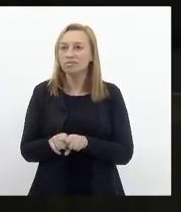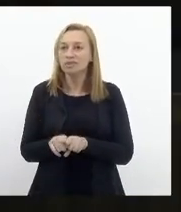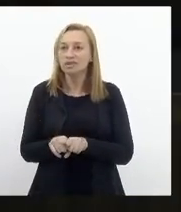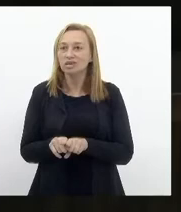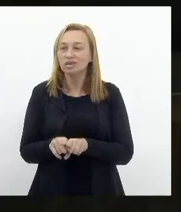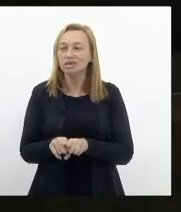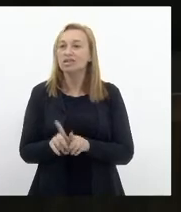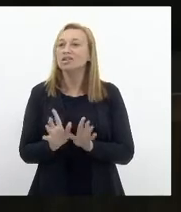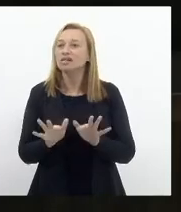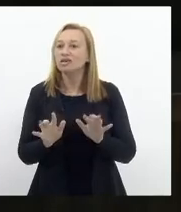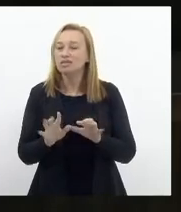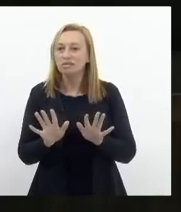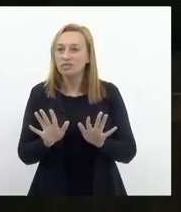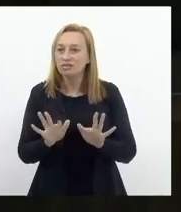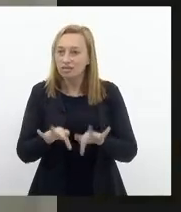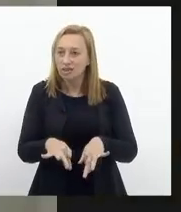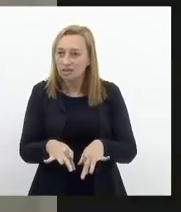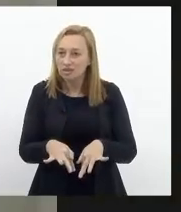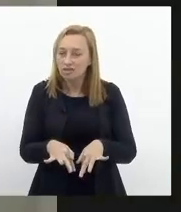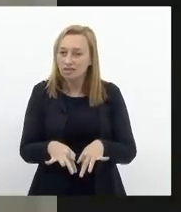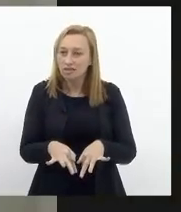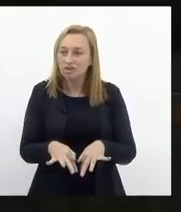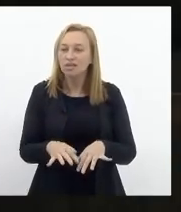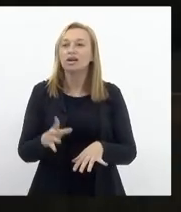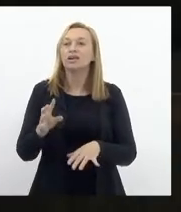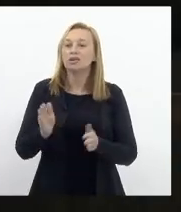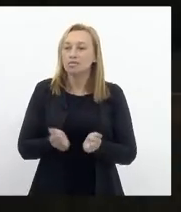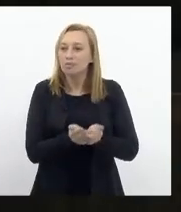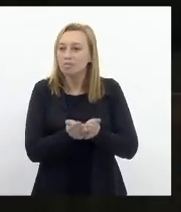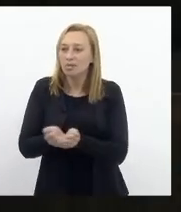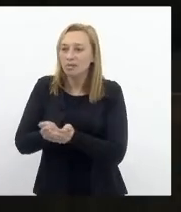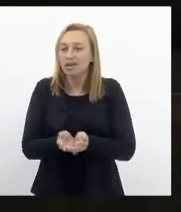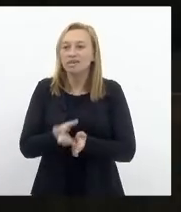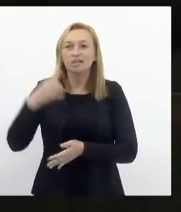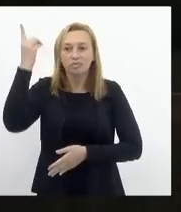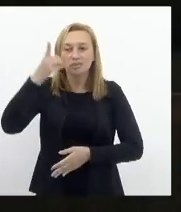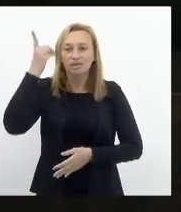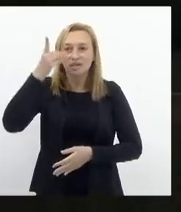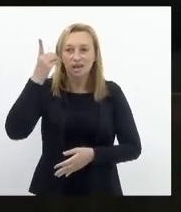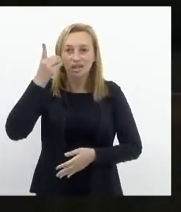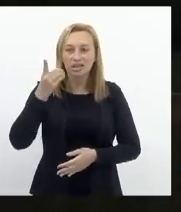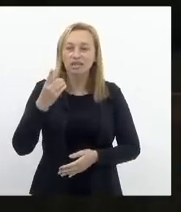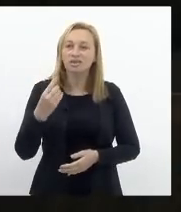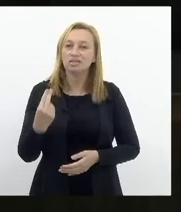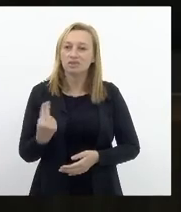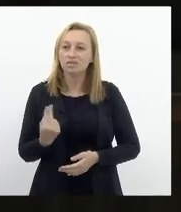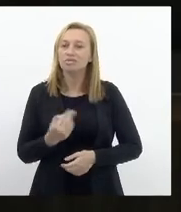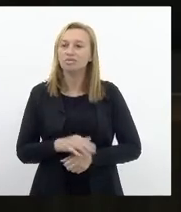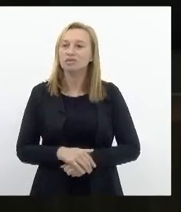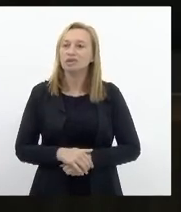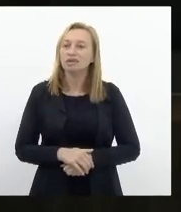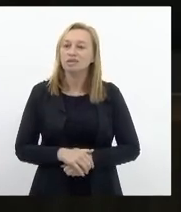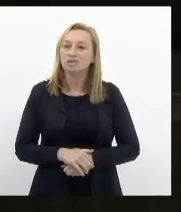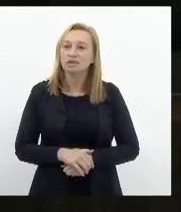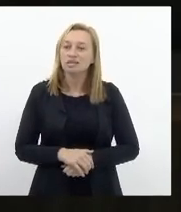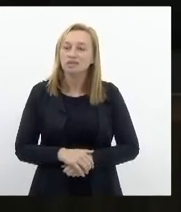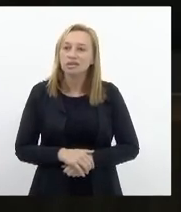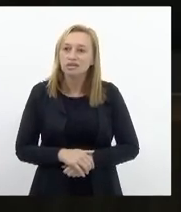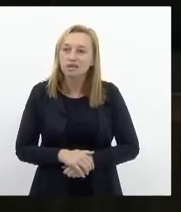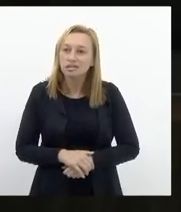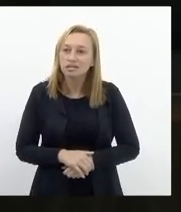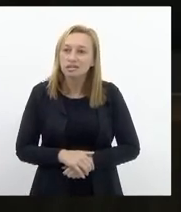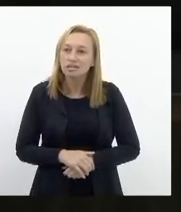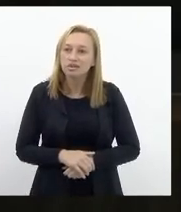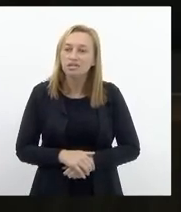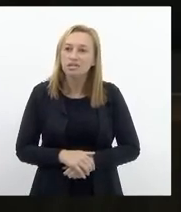Encerrado as coautorias... Bebeto, te ajudo. Deputado Bebeto, também, coautoria ao meu projeto. Tia te ajudo.